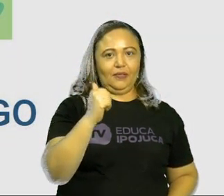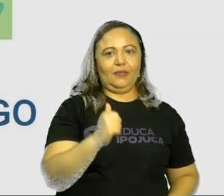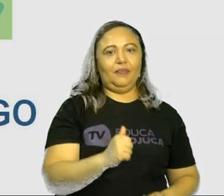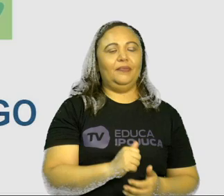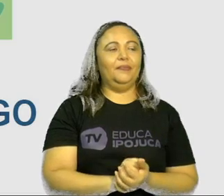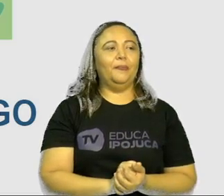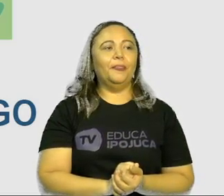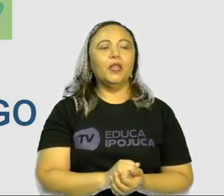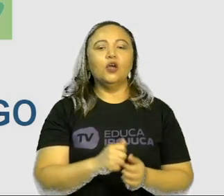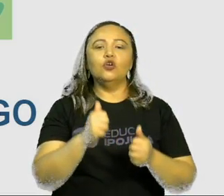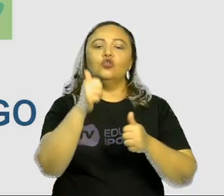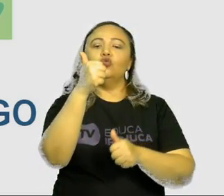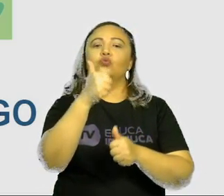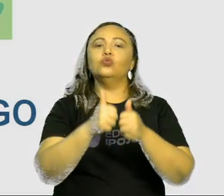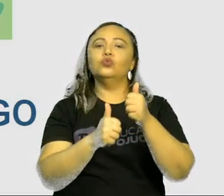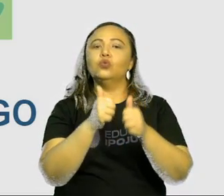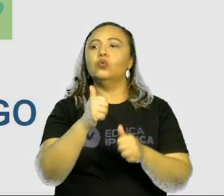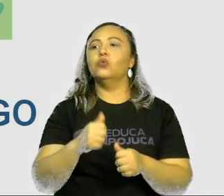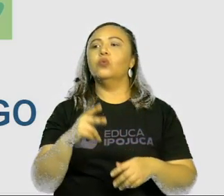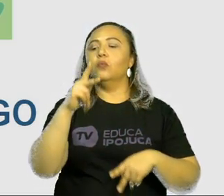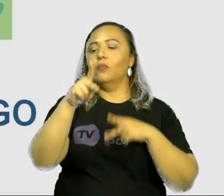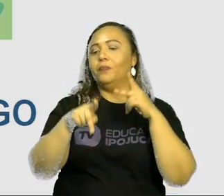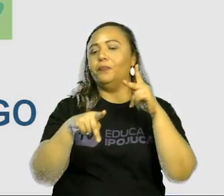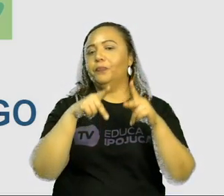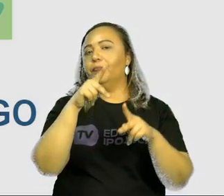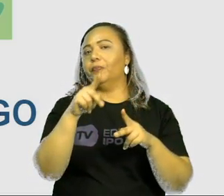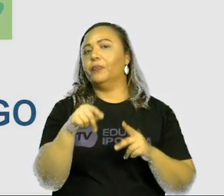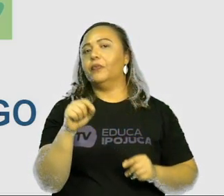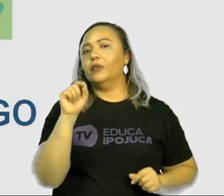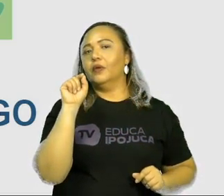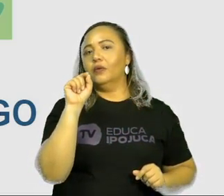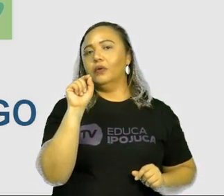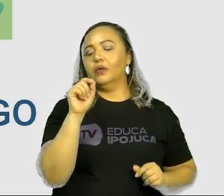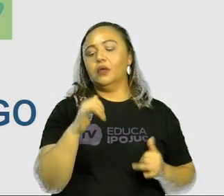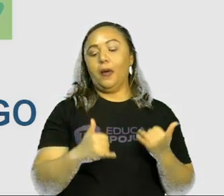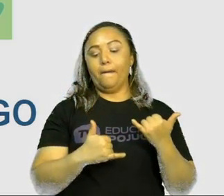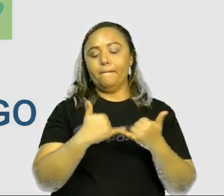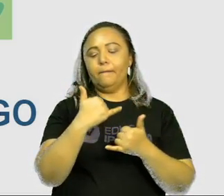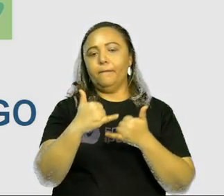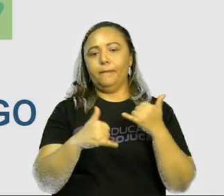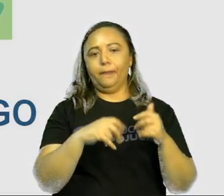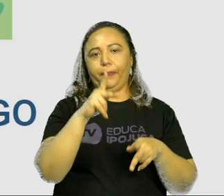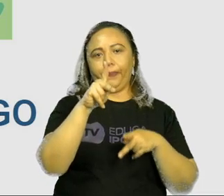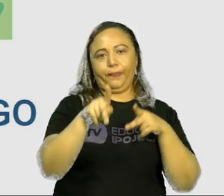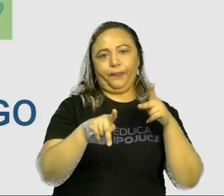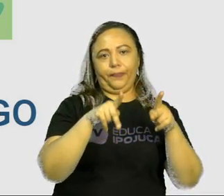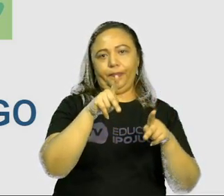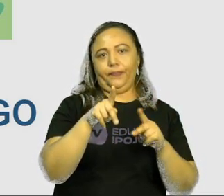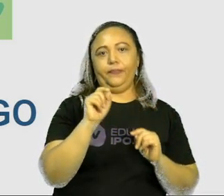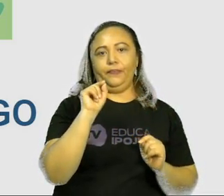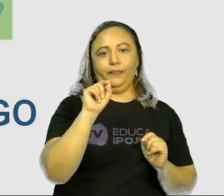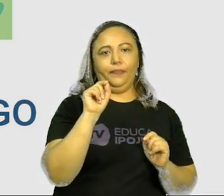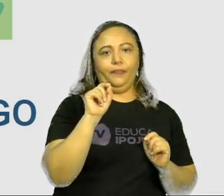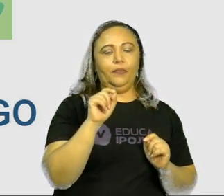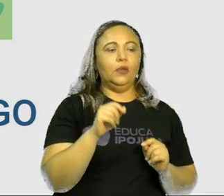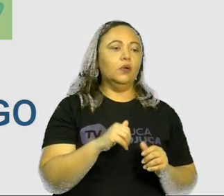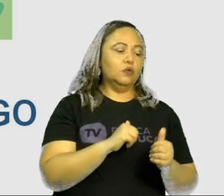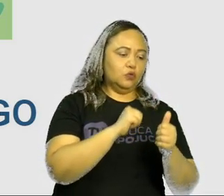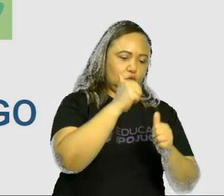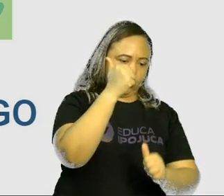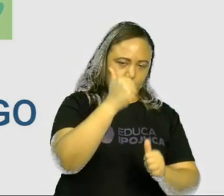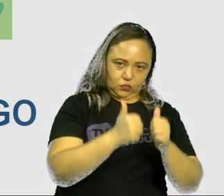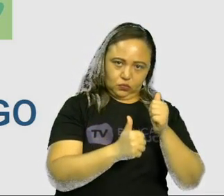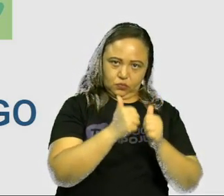O que são jogos populares? E as brincadeiras populares? Então, jogos e